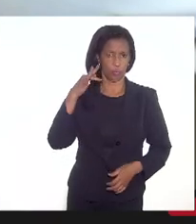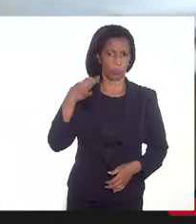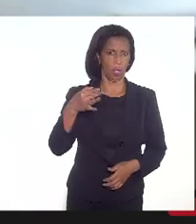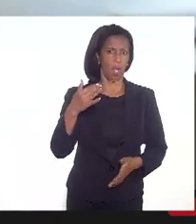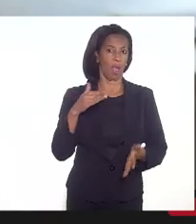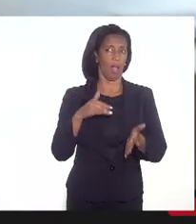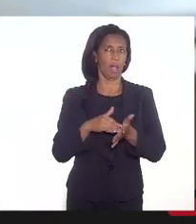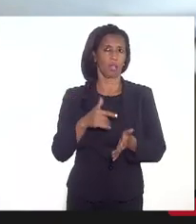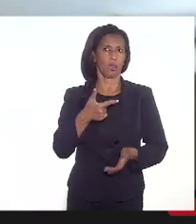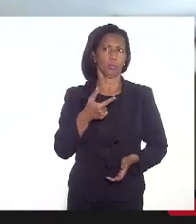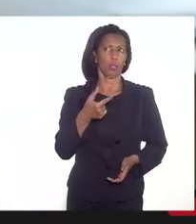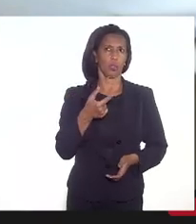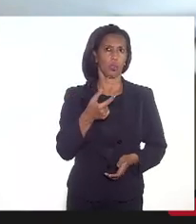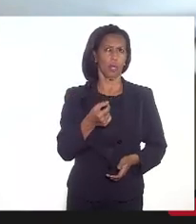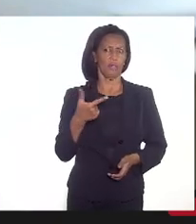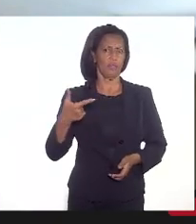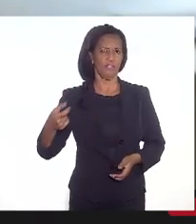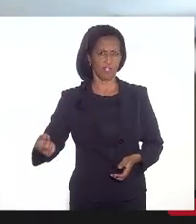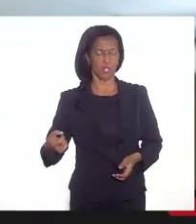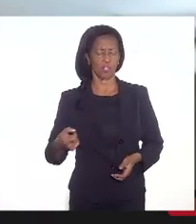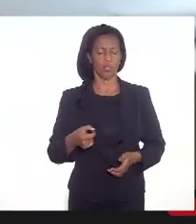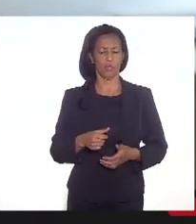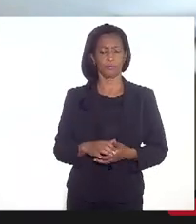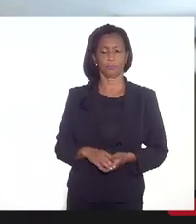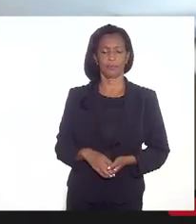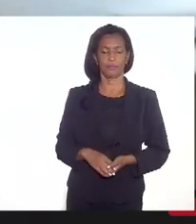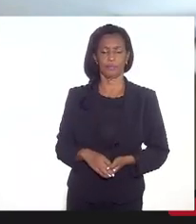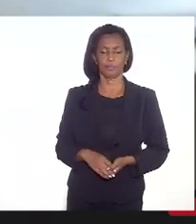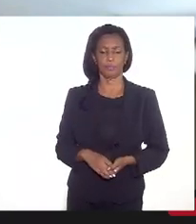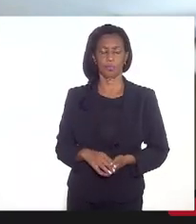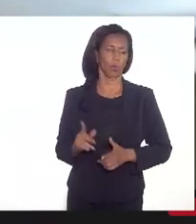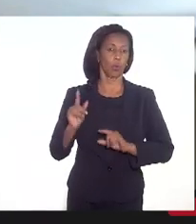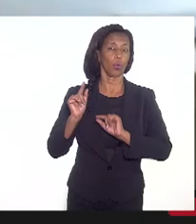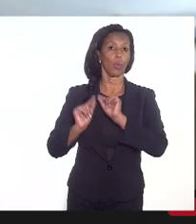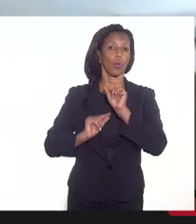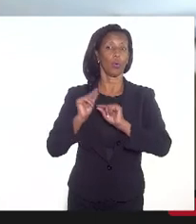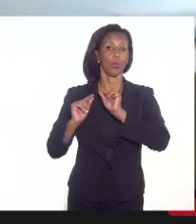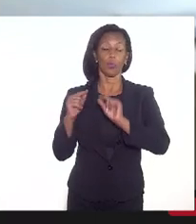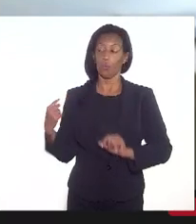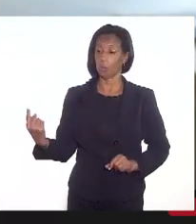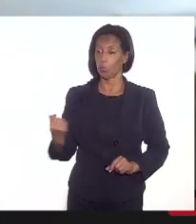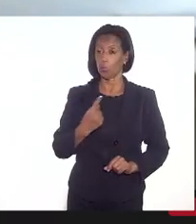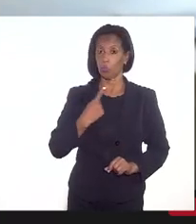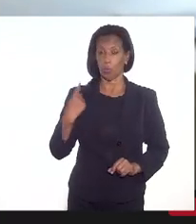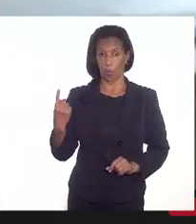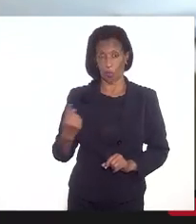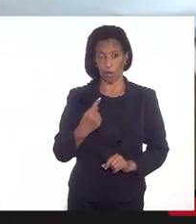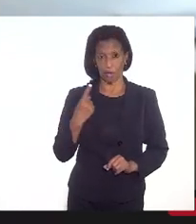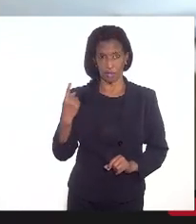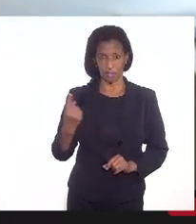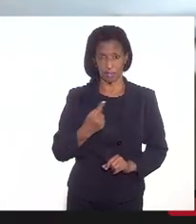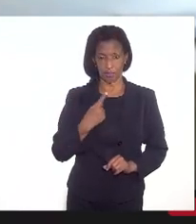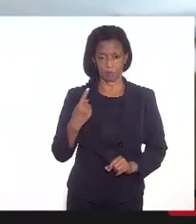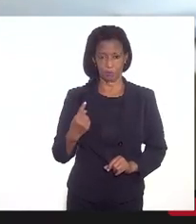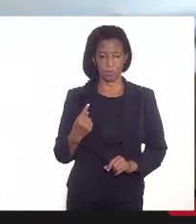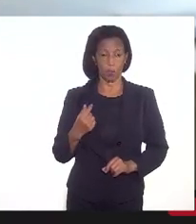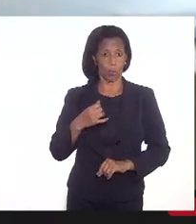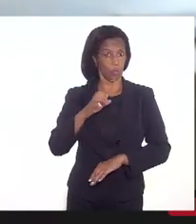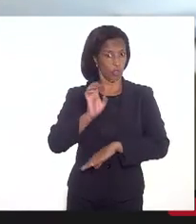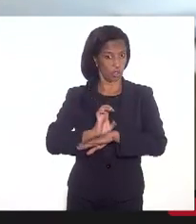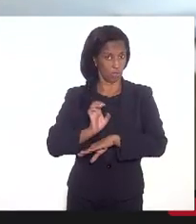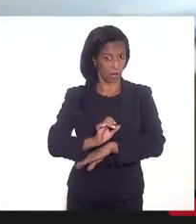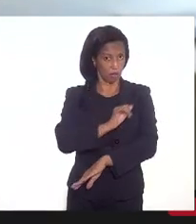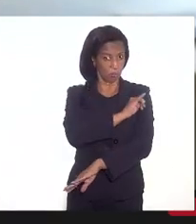2030, desculpe, o que nós exportaríamos no Estado do Rio de